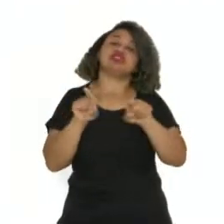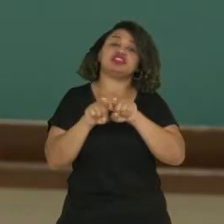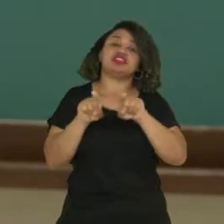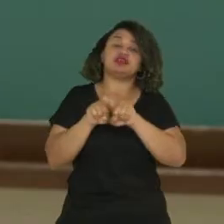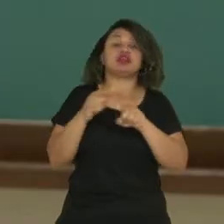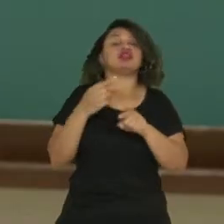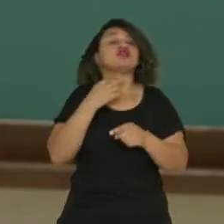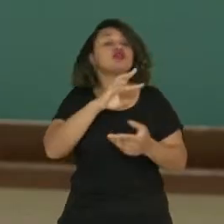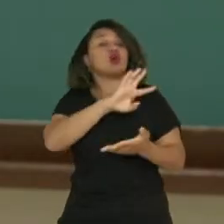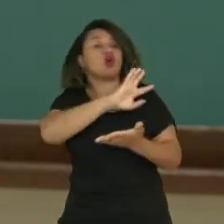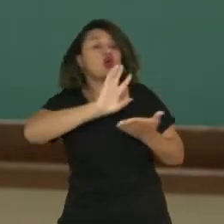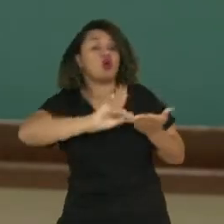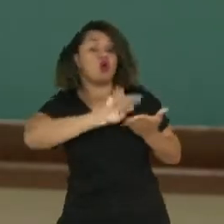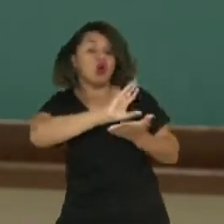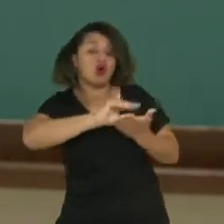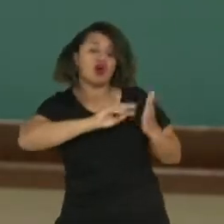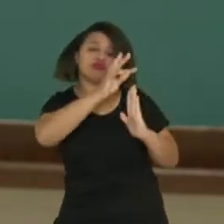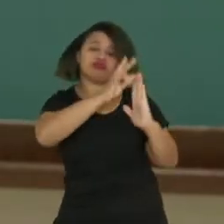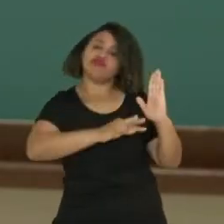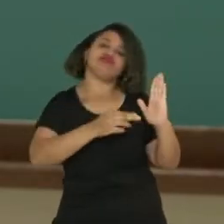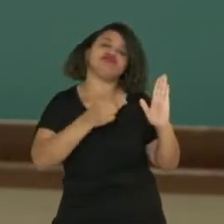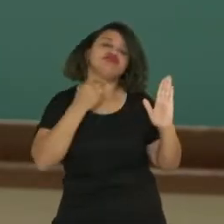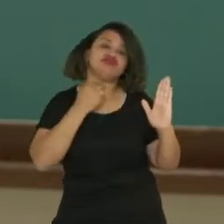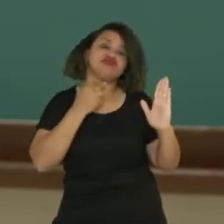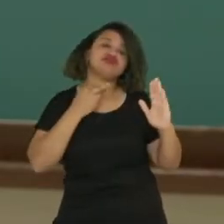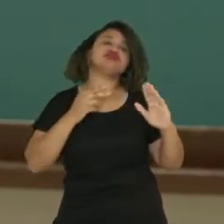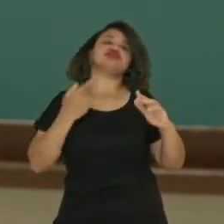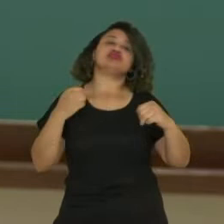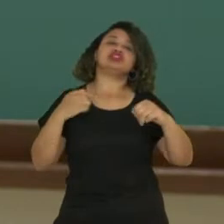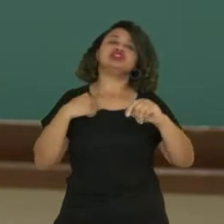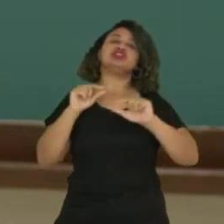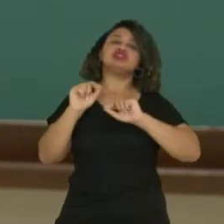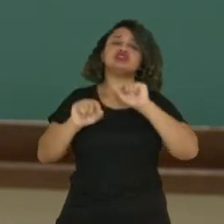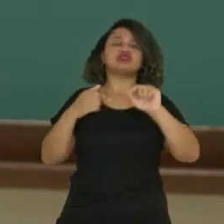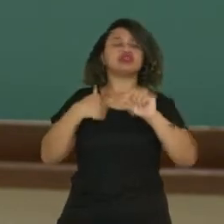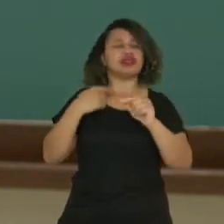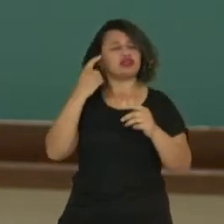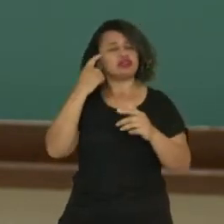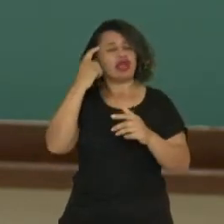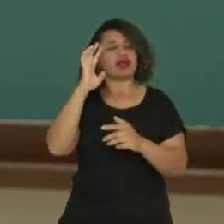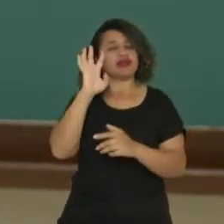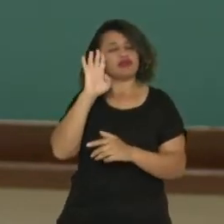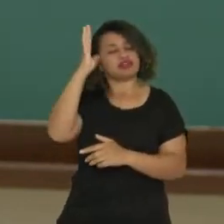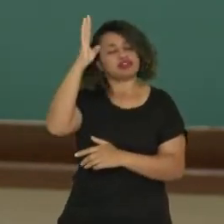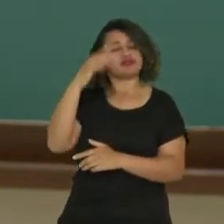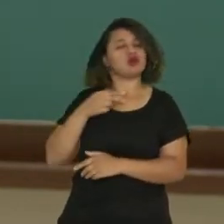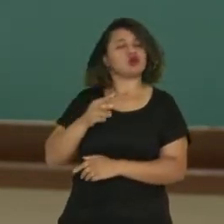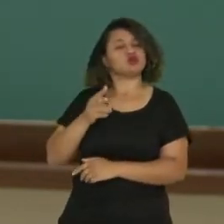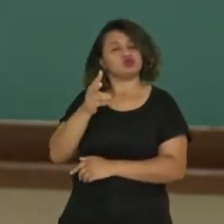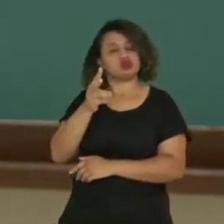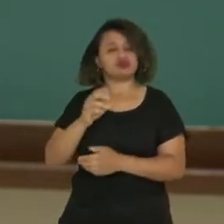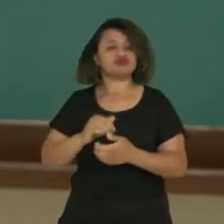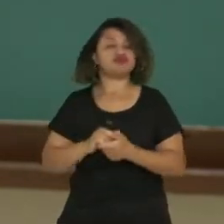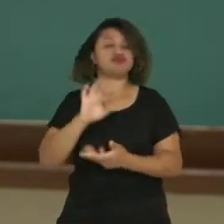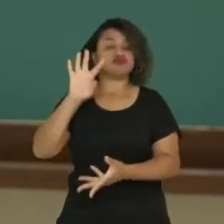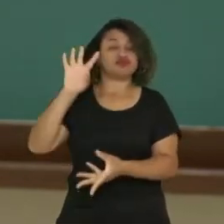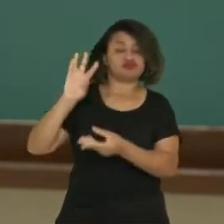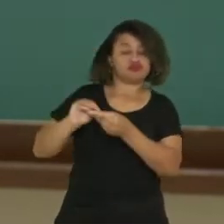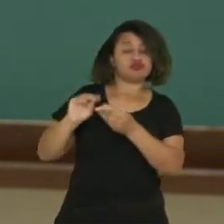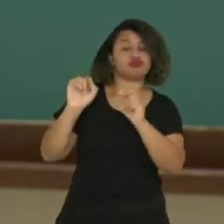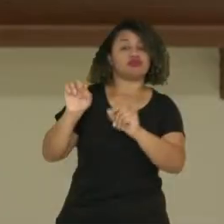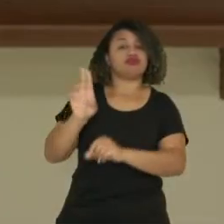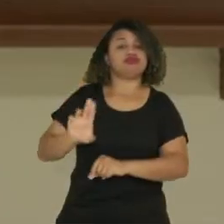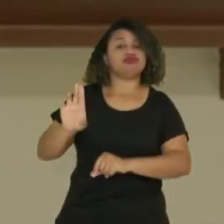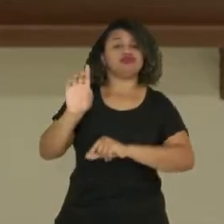fazer cópia das partes do texto e manter o encadeamento das ideias. O resumo, ele pode ser usado